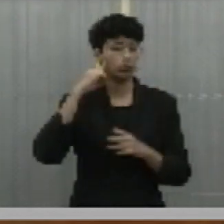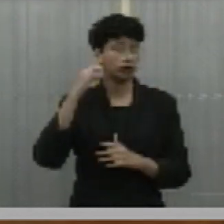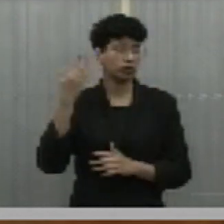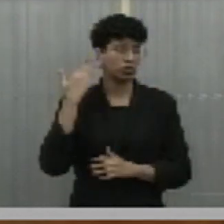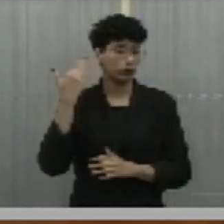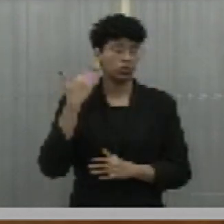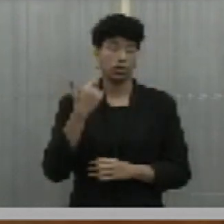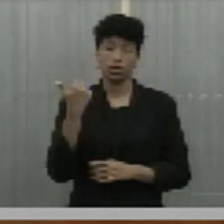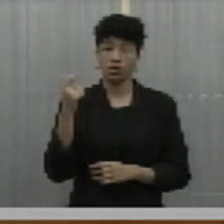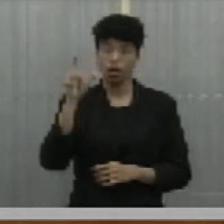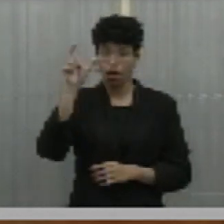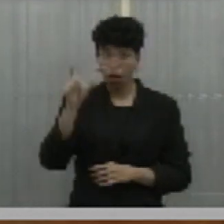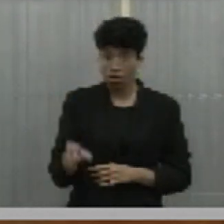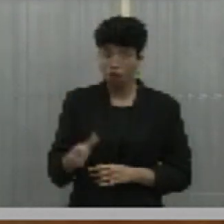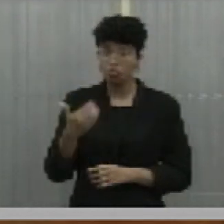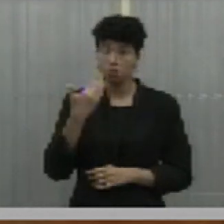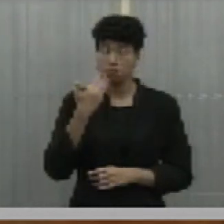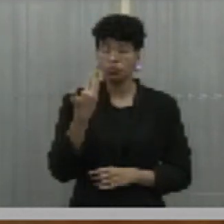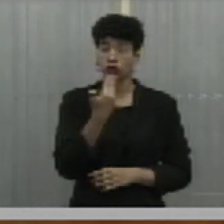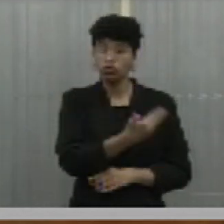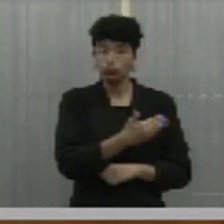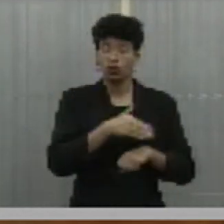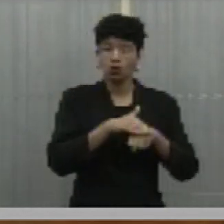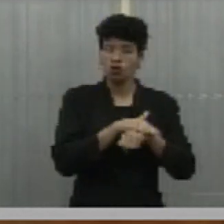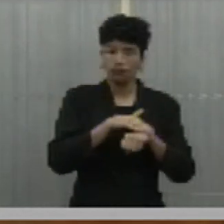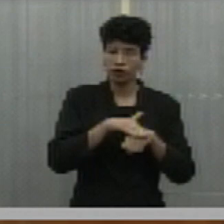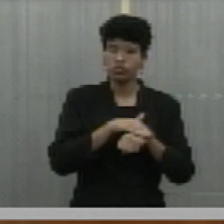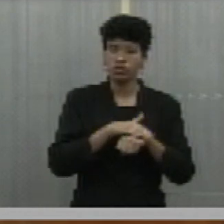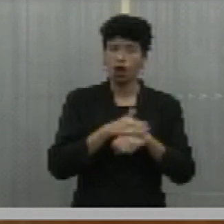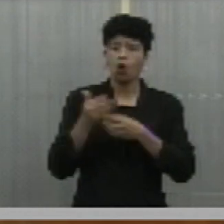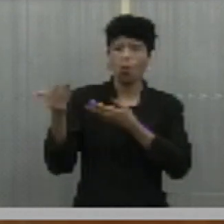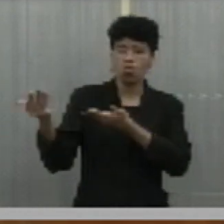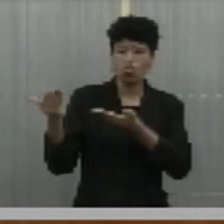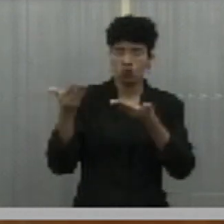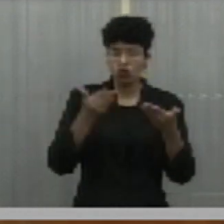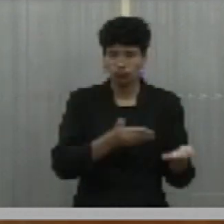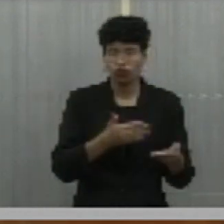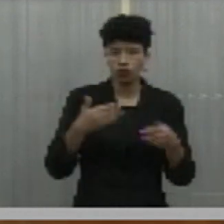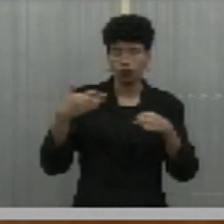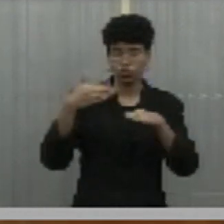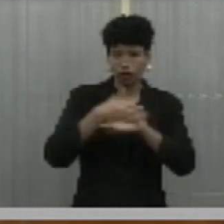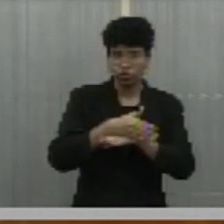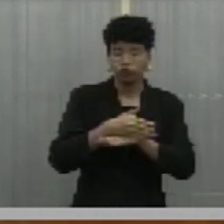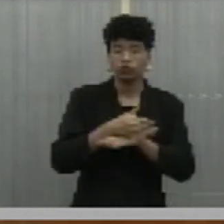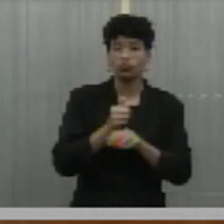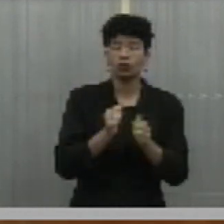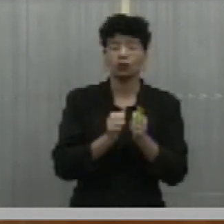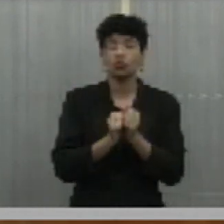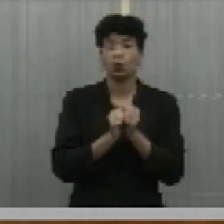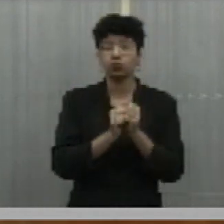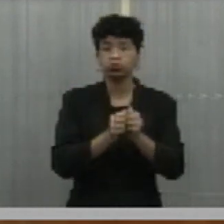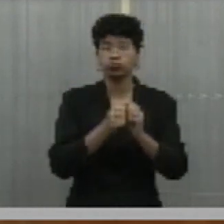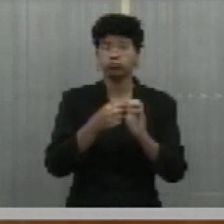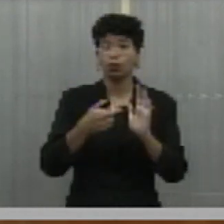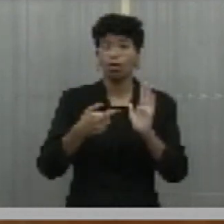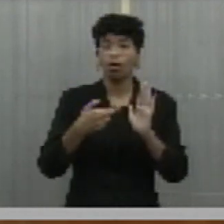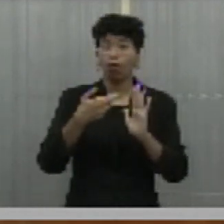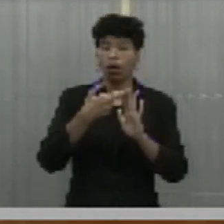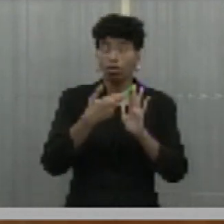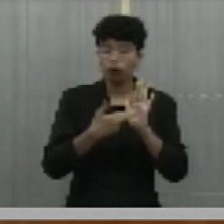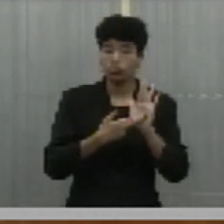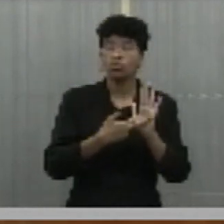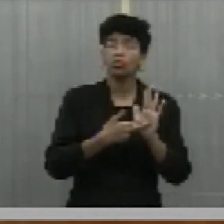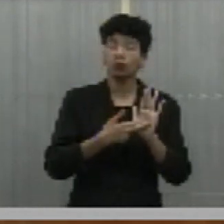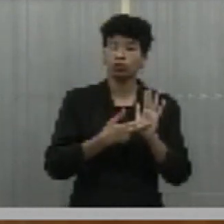pediu que conversasse com o presidente e o presidente me fez um convite para que eu pudesse estar lá, juntamente com o relator, o deputado Nerinho.